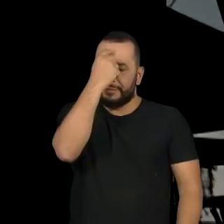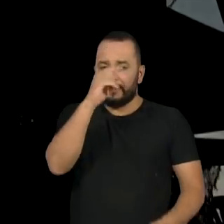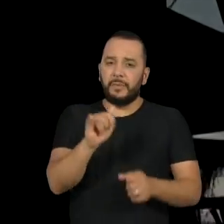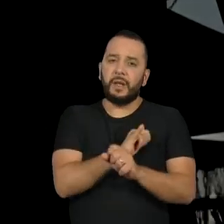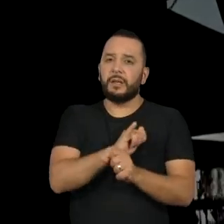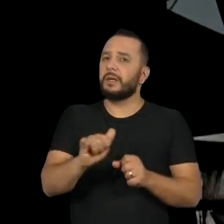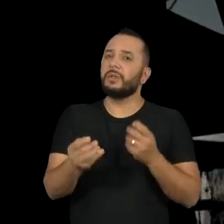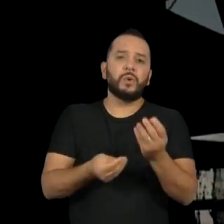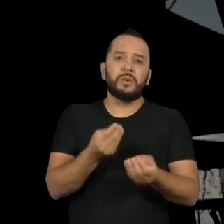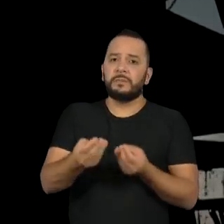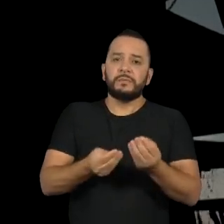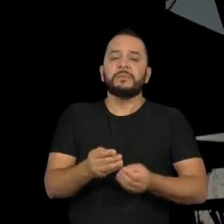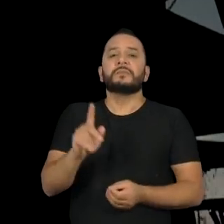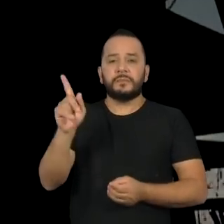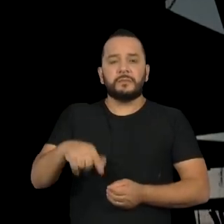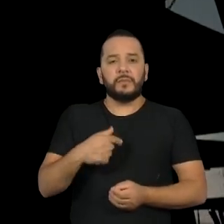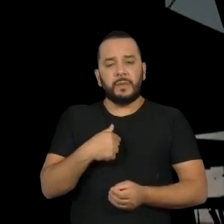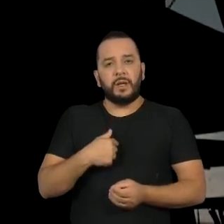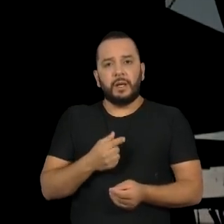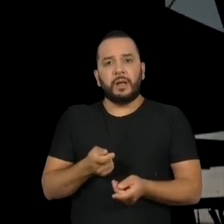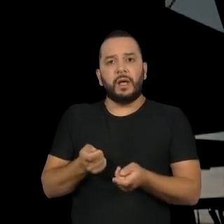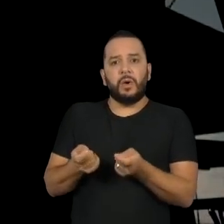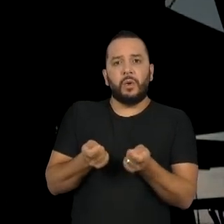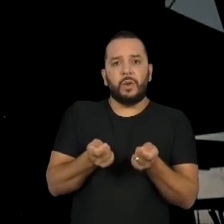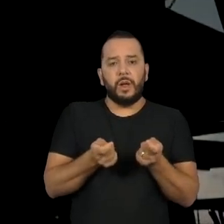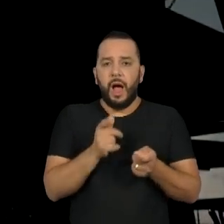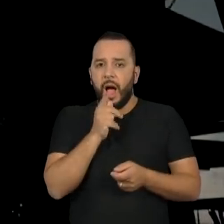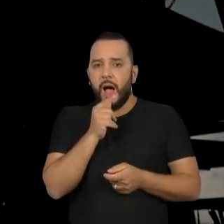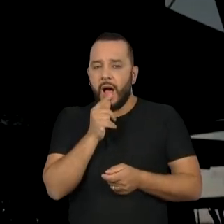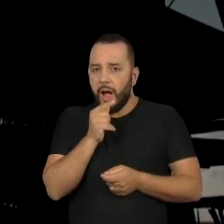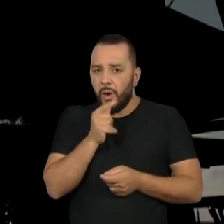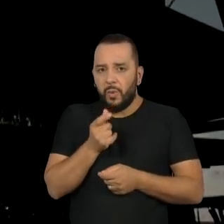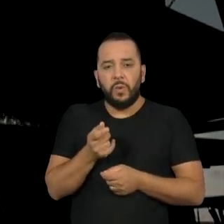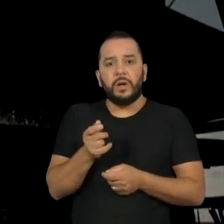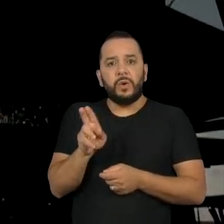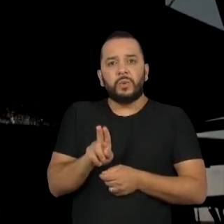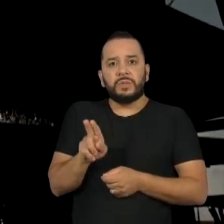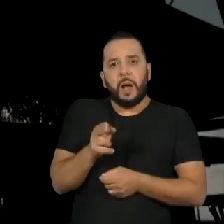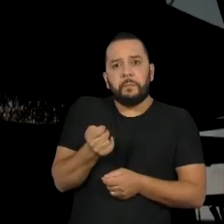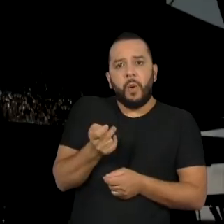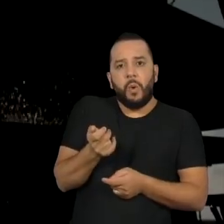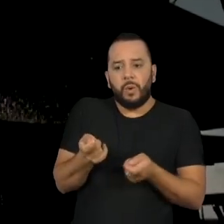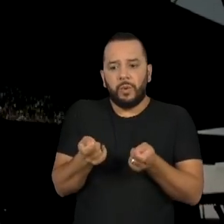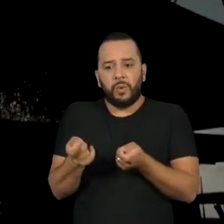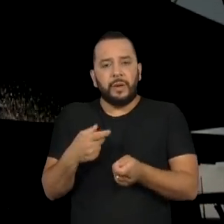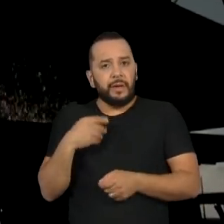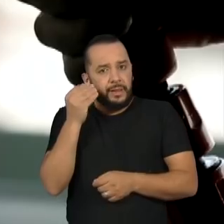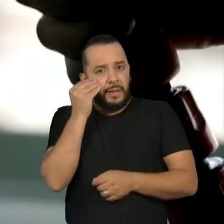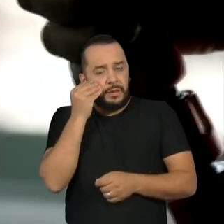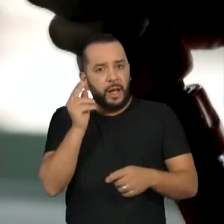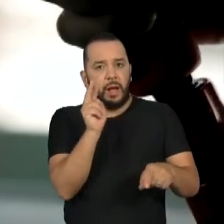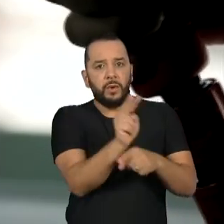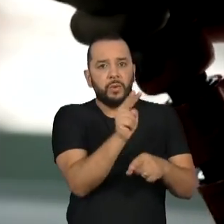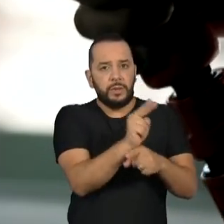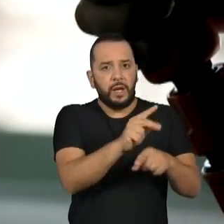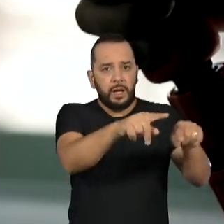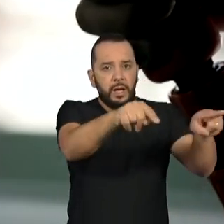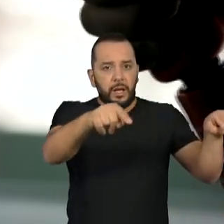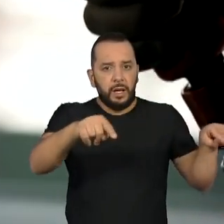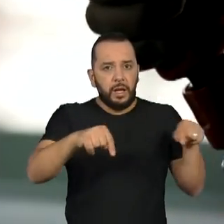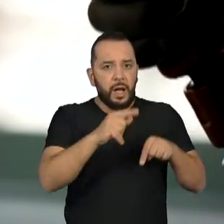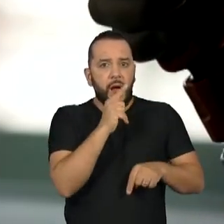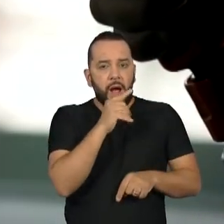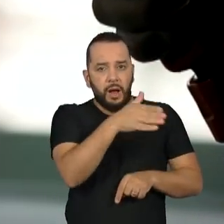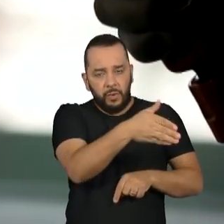é reduzir o consumo e tentar manter os mananciais, tentar manter os reservatórios